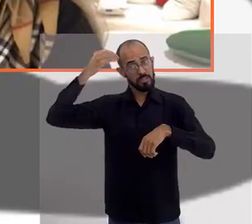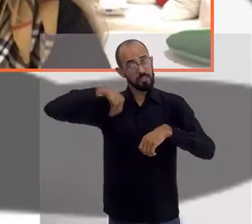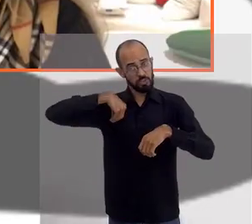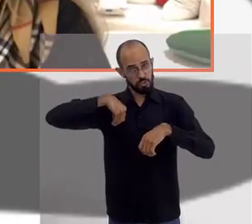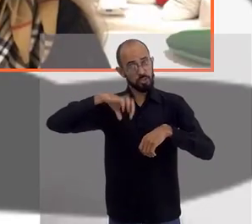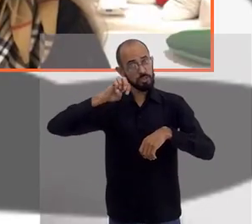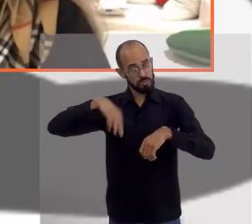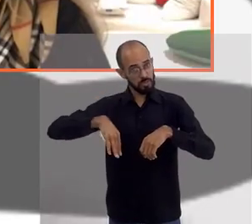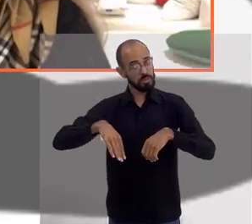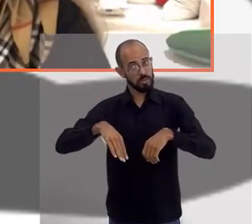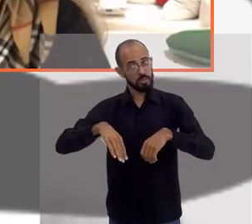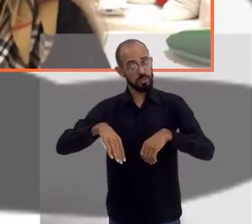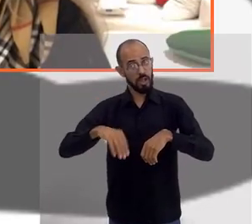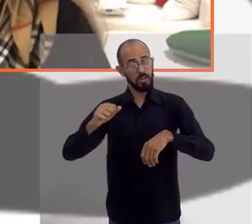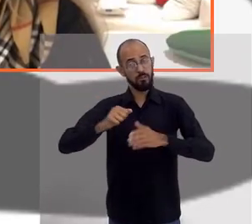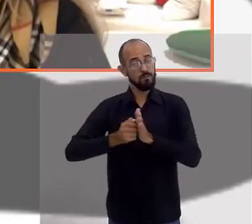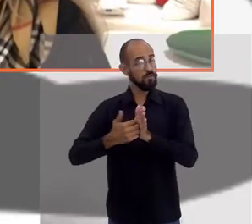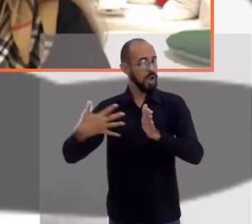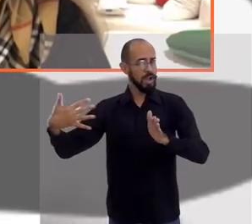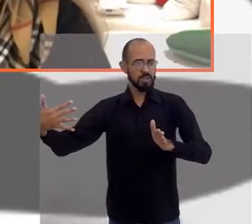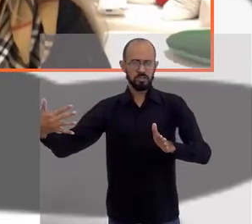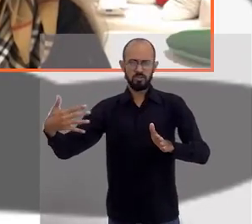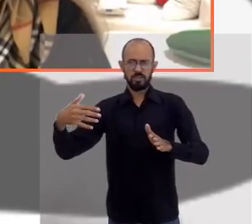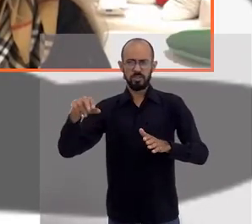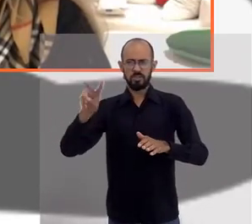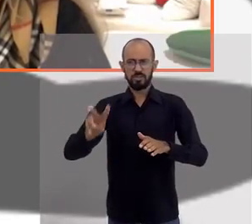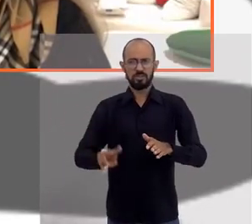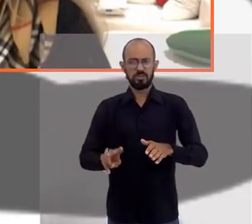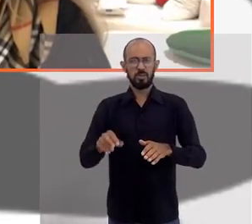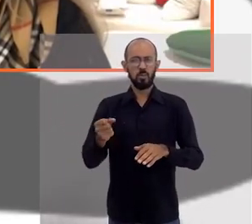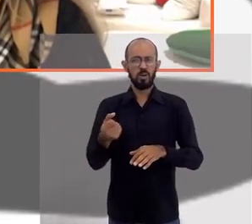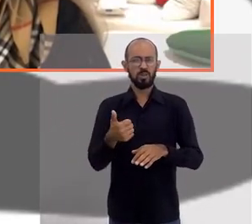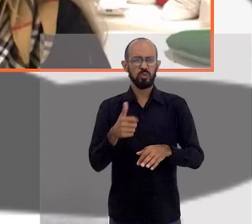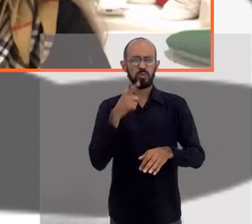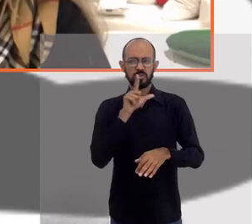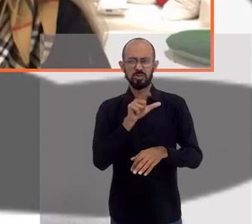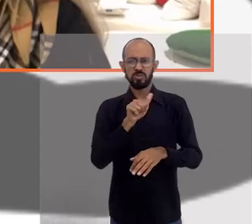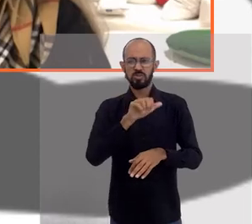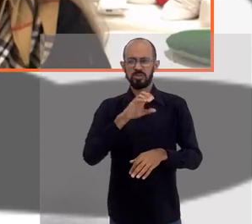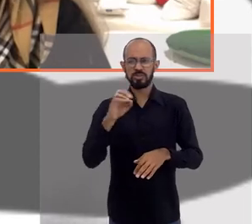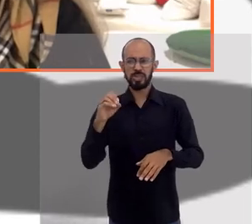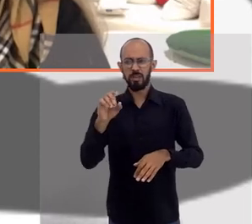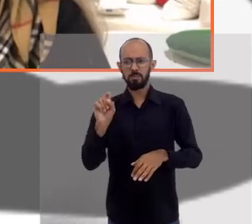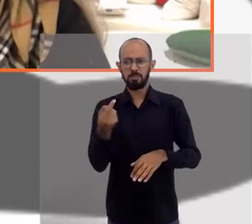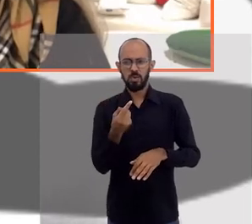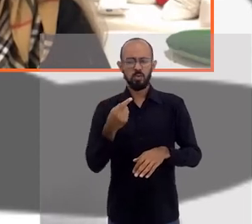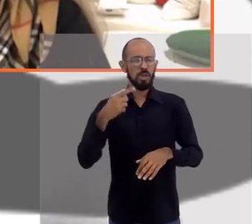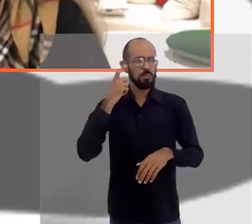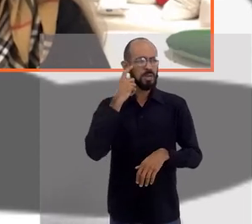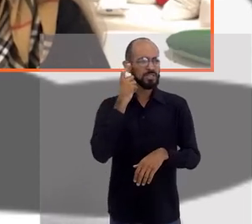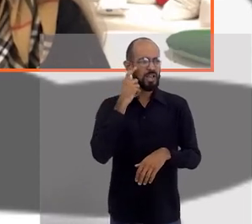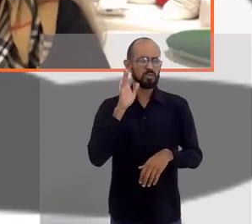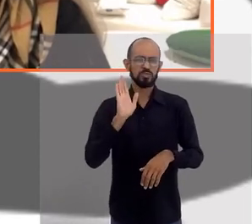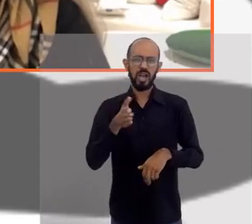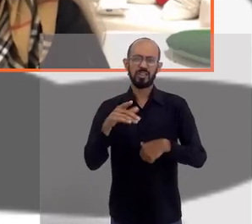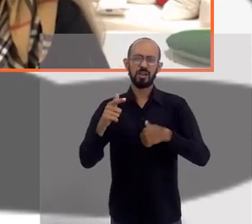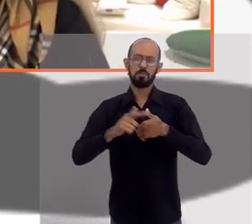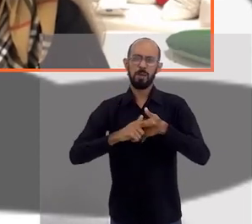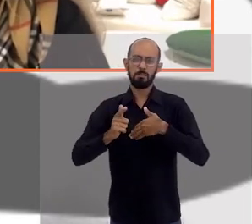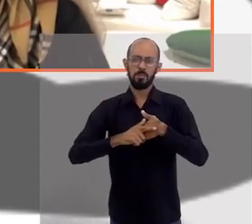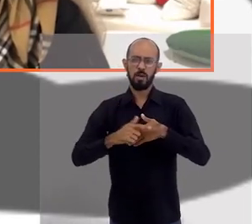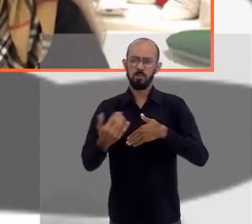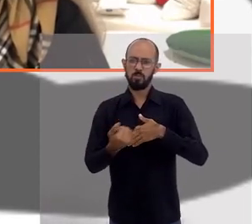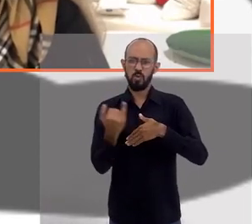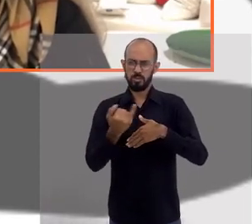várias vezes, tá? Curiosidades, várias vezes. Quando chegou a 100 mil, eu falei, bom, eu já tenho aqui um papel importante,